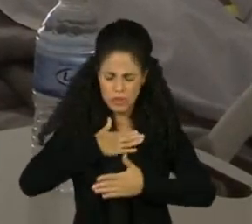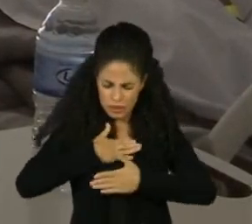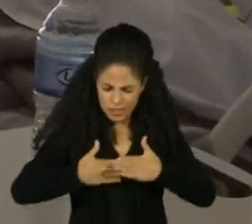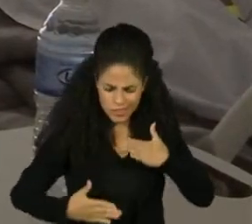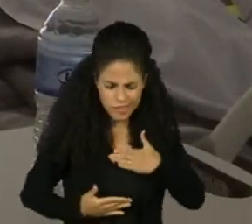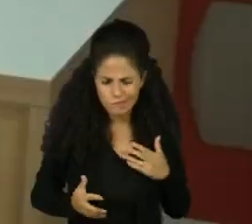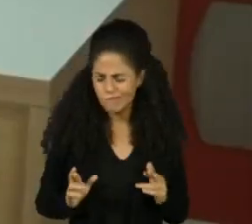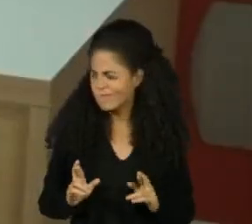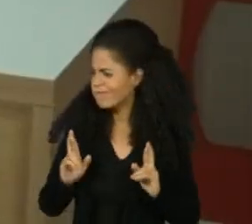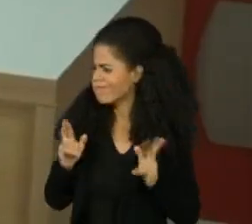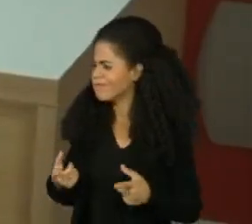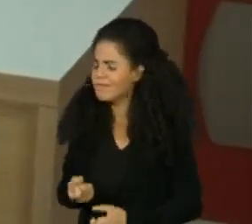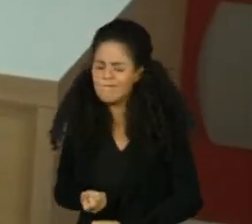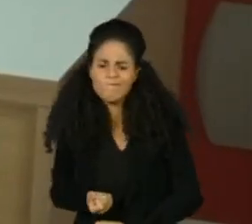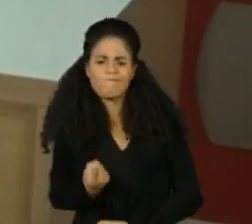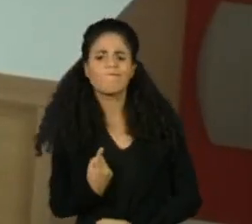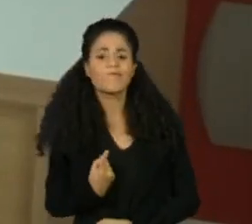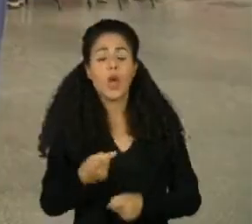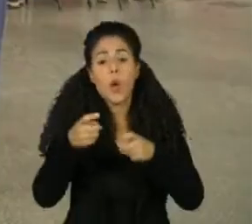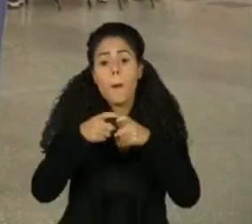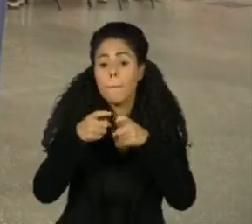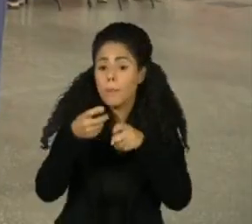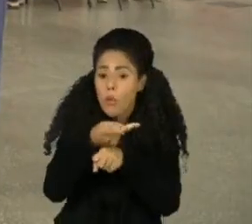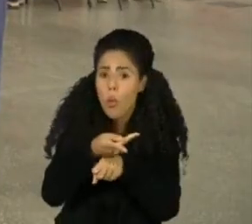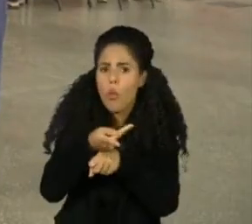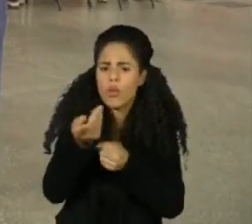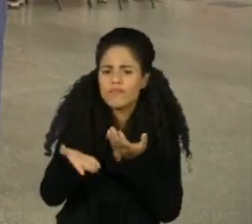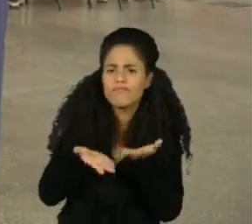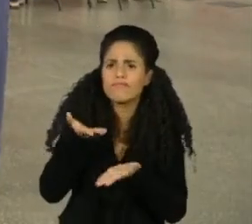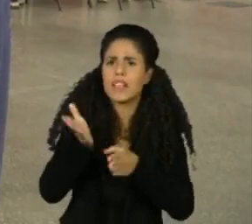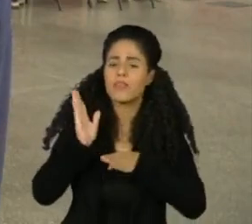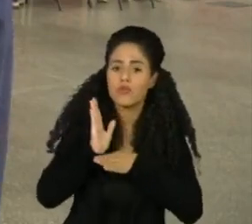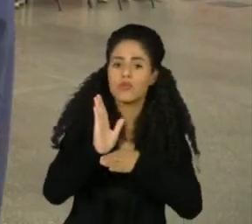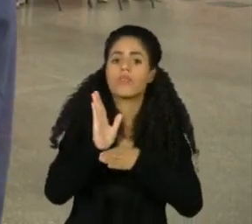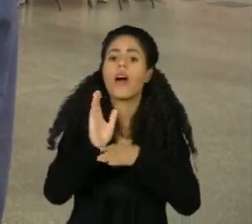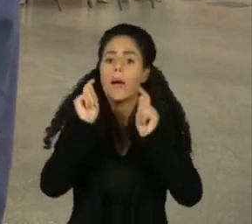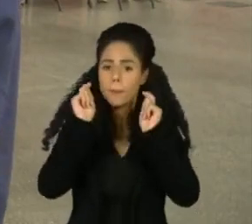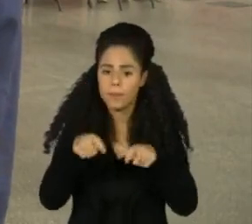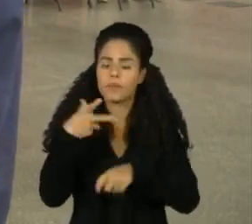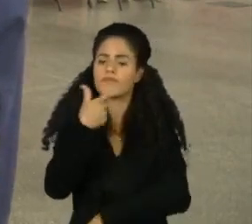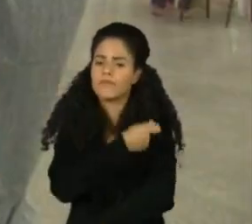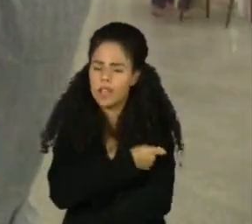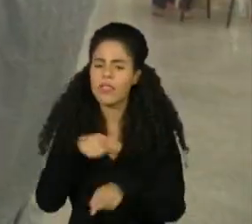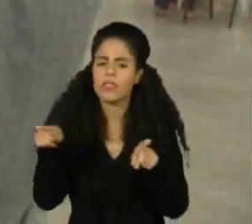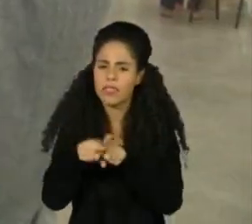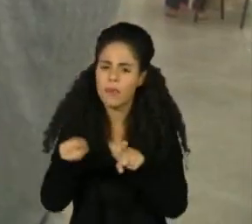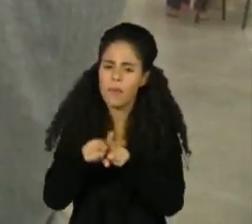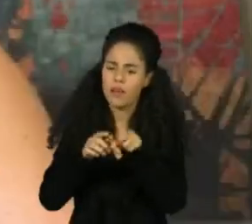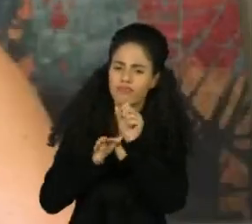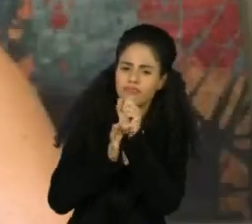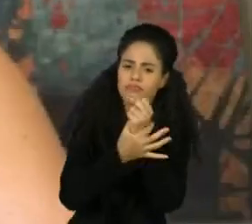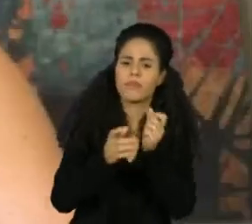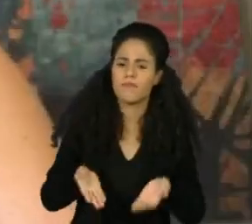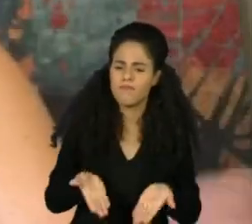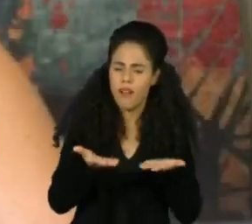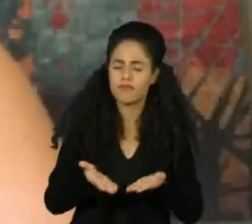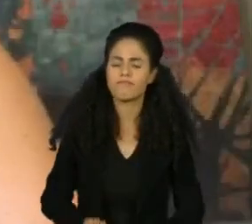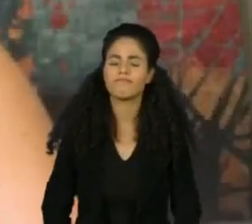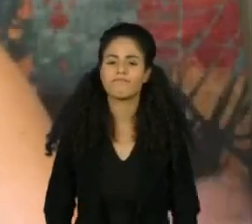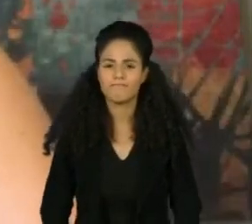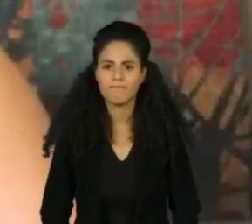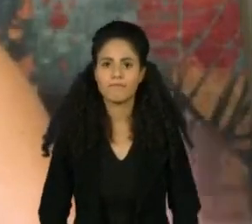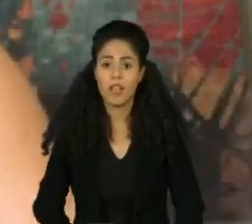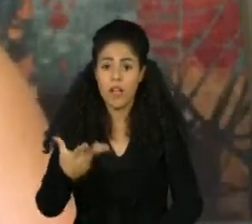ou mente estranhos, procurem um médico. E olha só, a vacina também é forte aliada na pós-Covid. A vacina